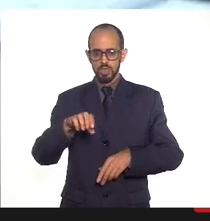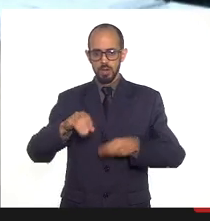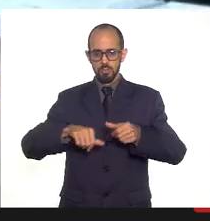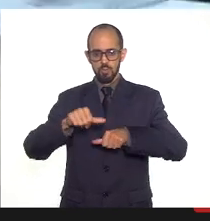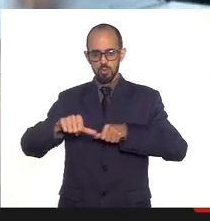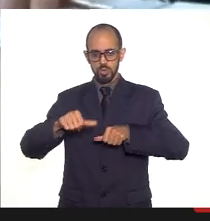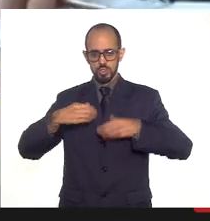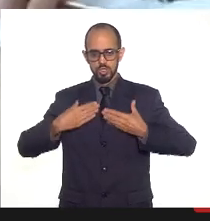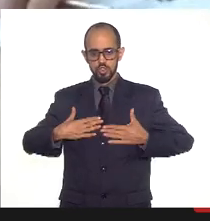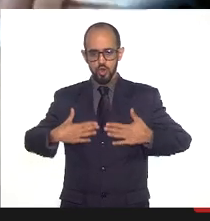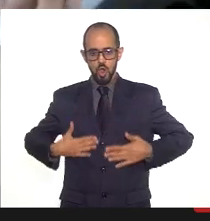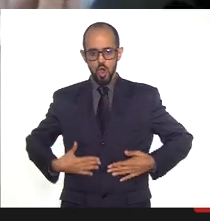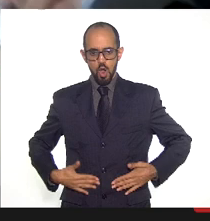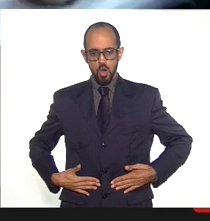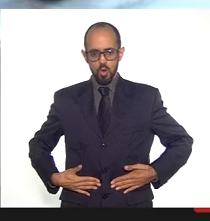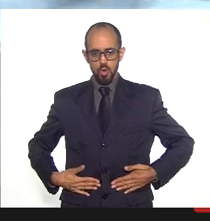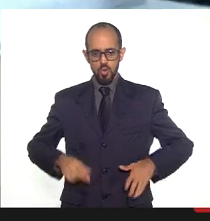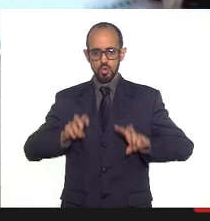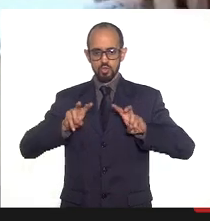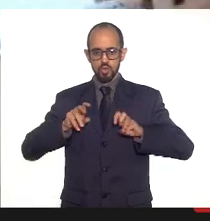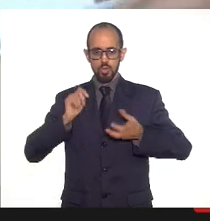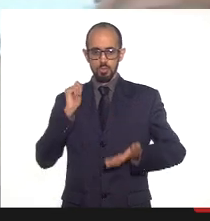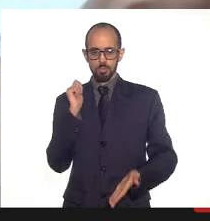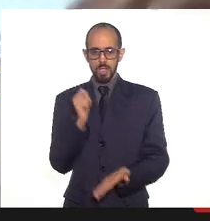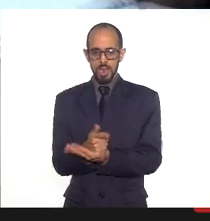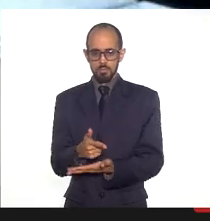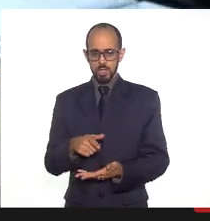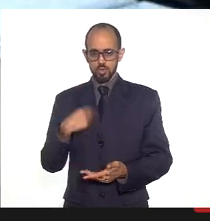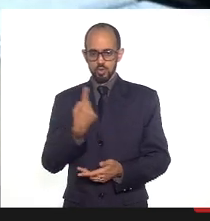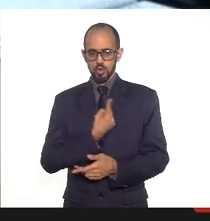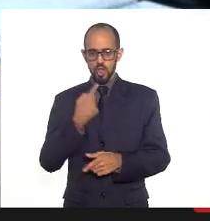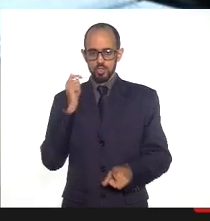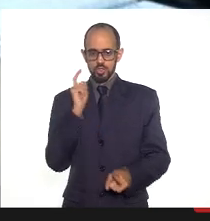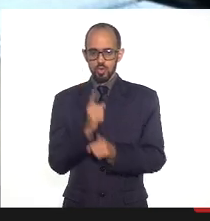sobre a questão do pagamento. Nós encontramos